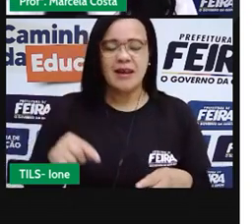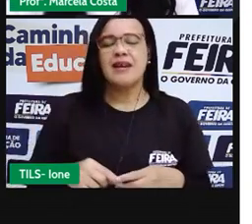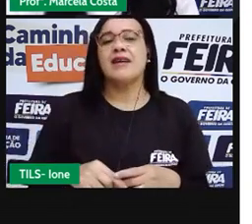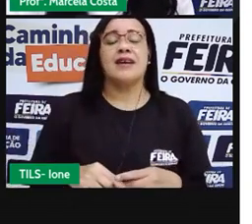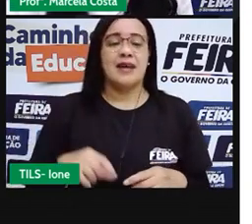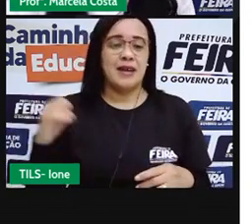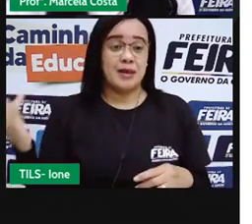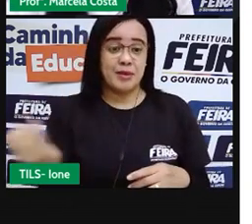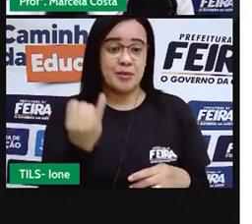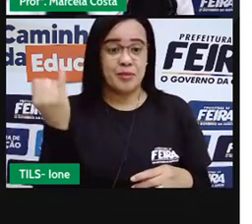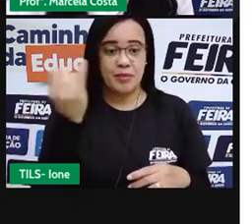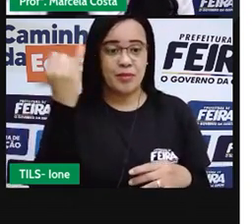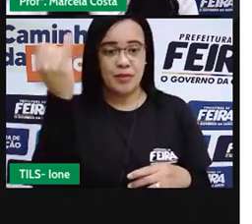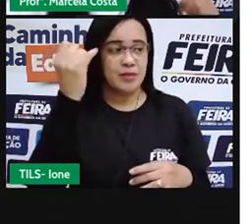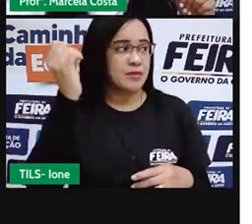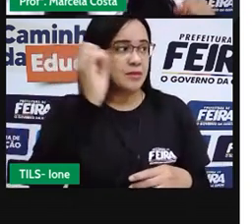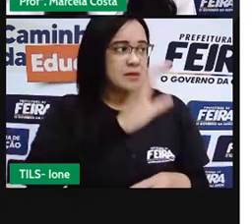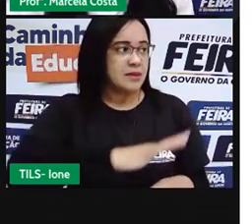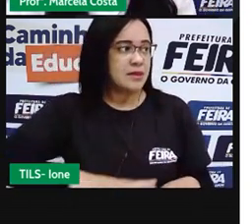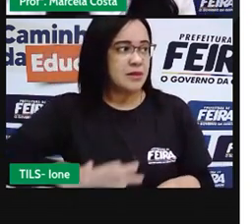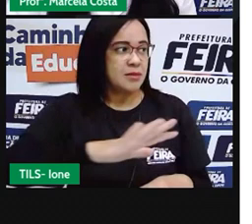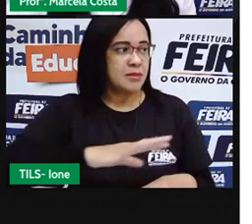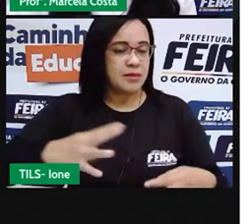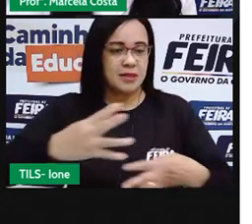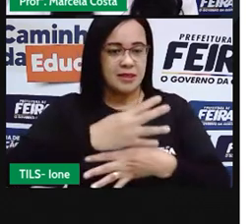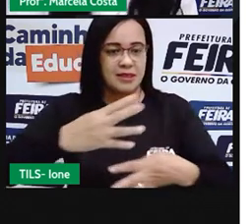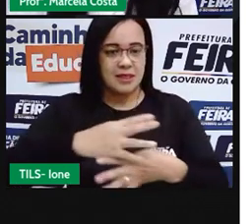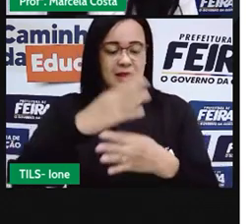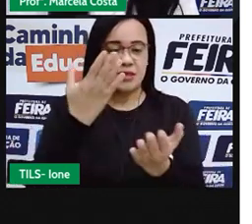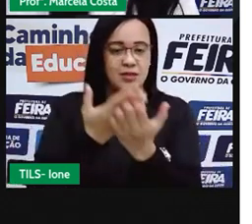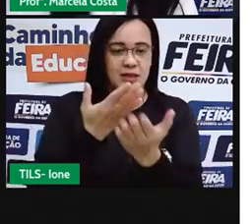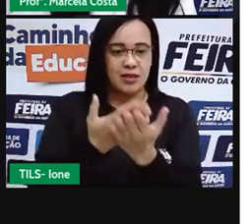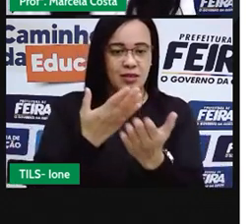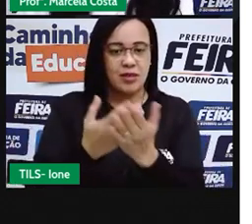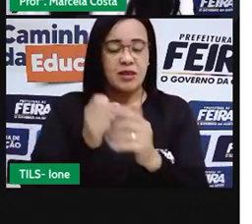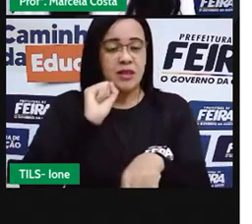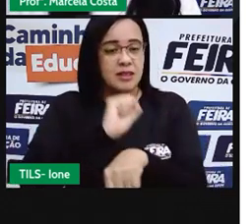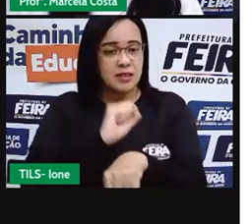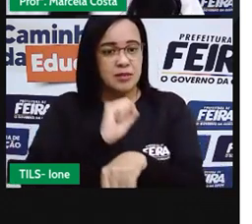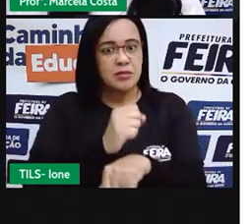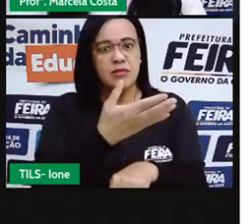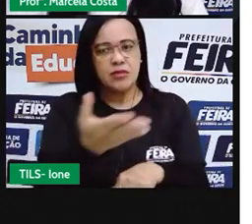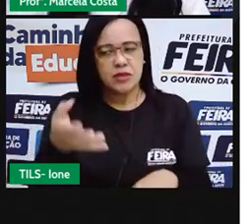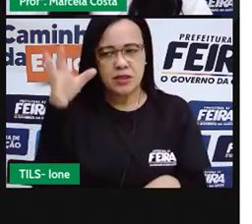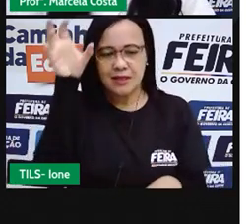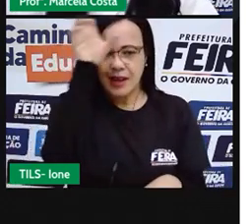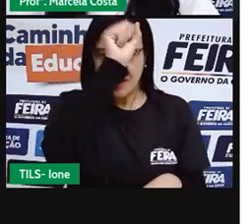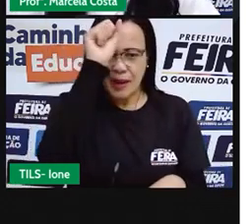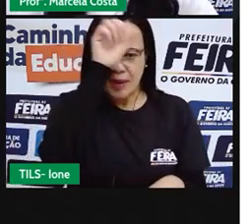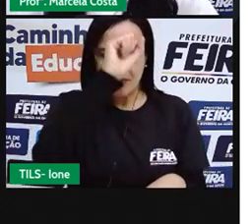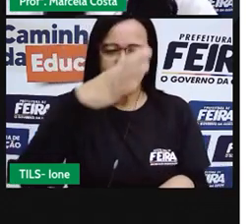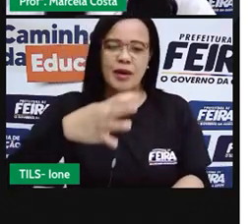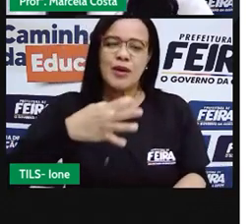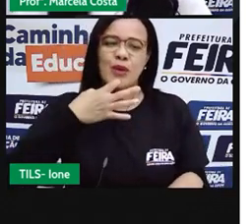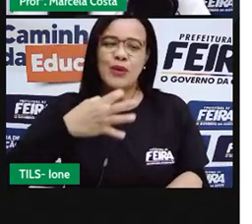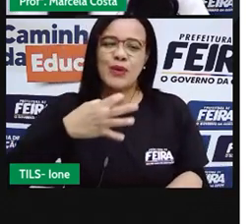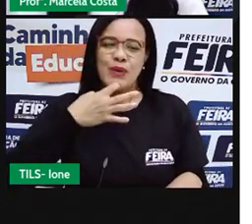cidade. Então, com essa aula, eu espero que você aprenda a conhecer